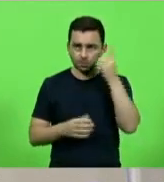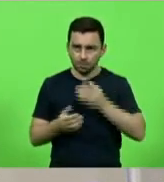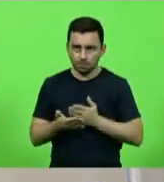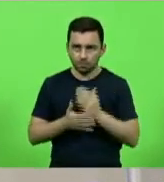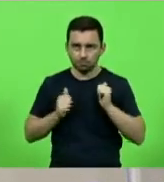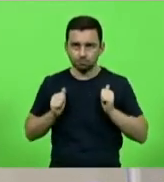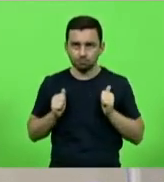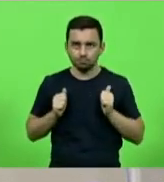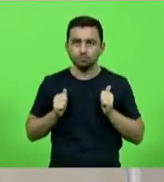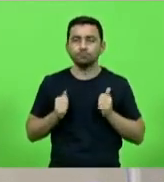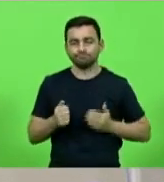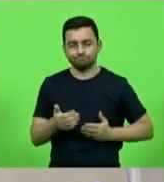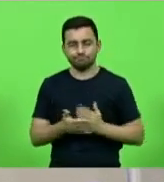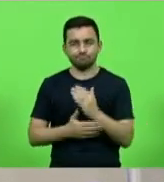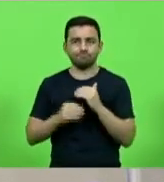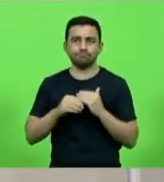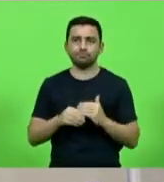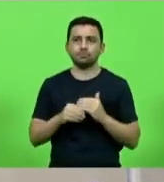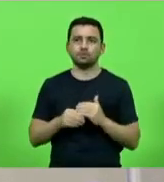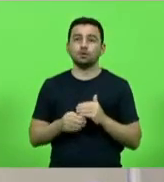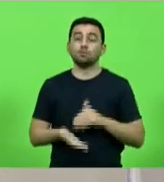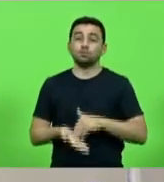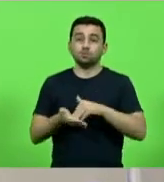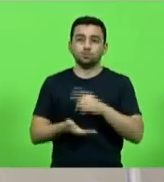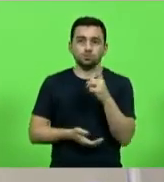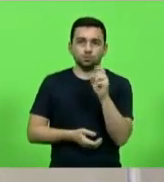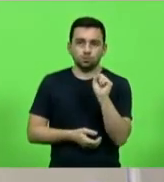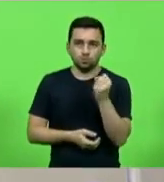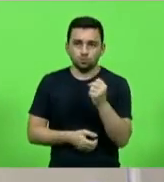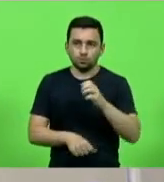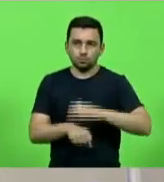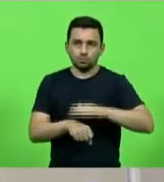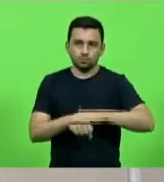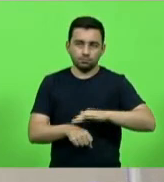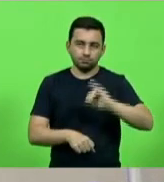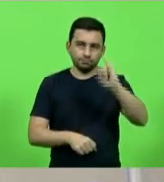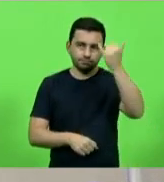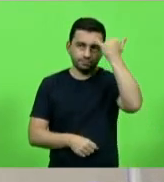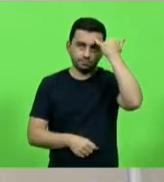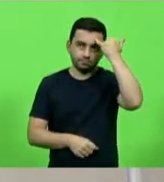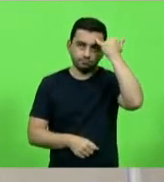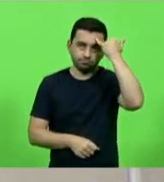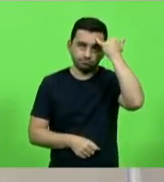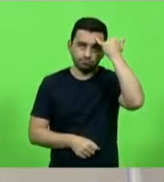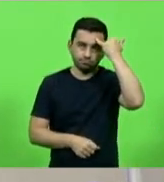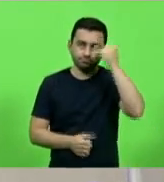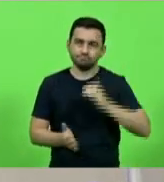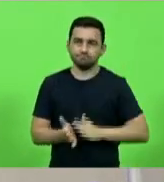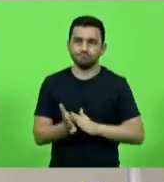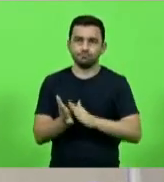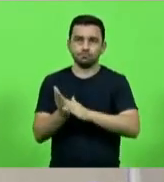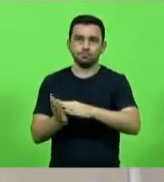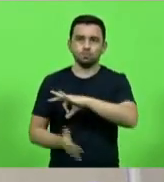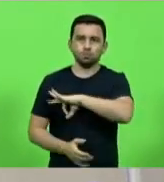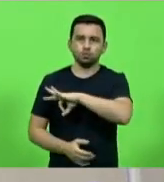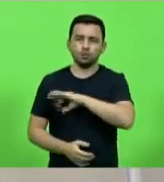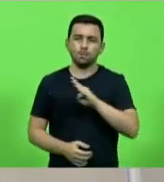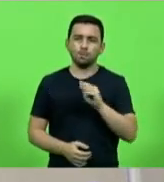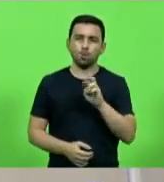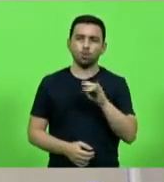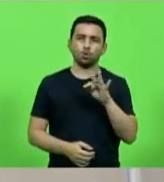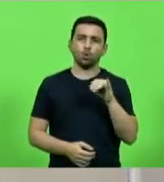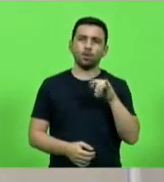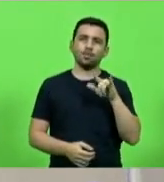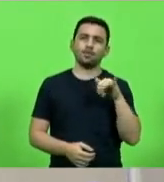permaneçam como se encontram. Aprovado por unanimidade. Moção 18. Autor deputado Jesse Lopes. Manifestando aplausos aos policiais, soldado Bortolini e soldado